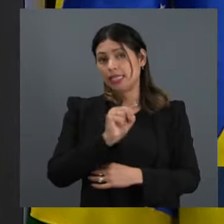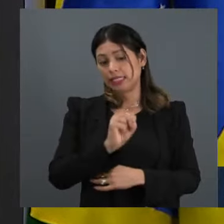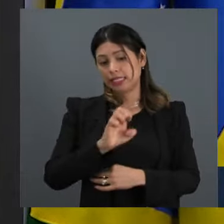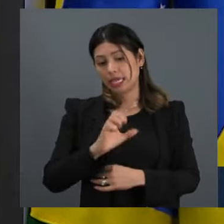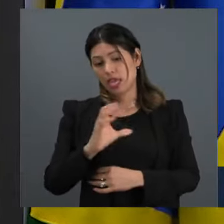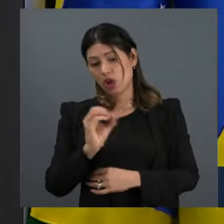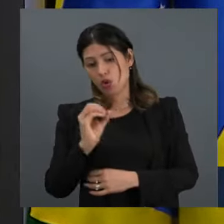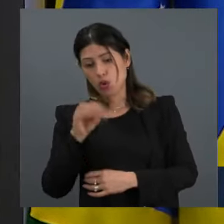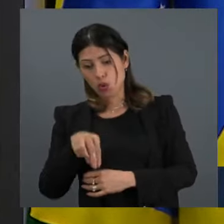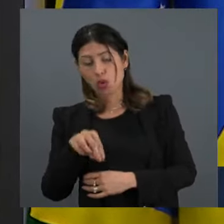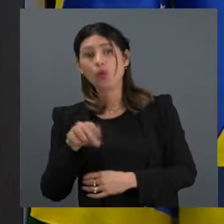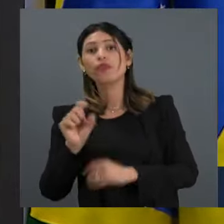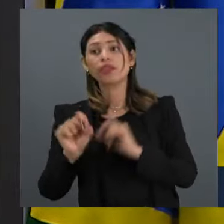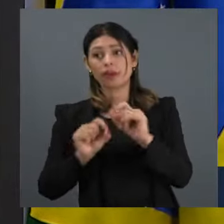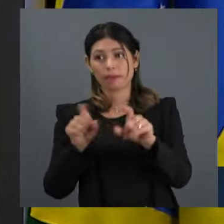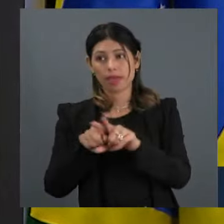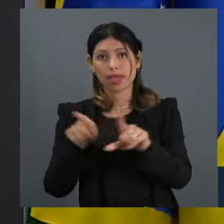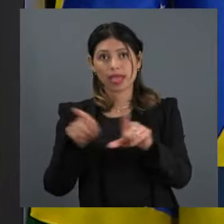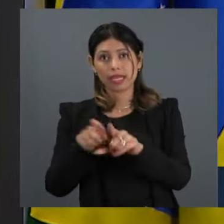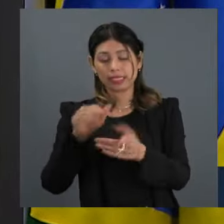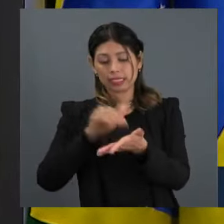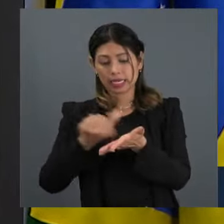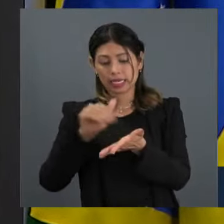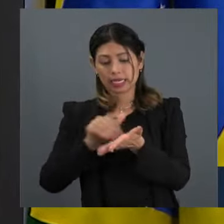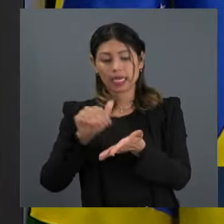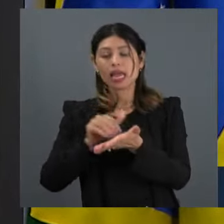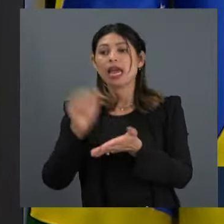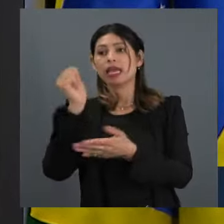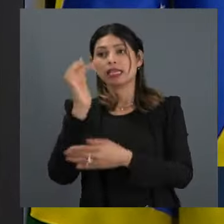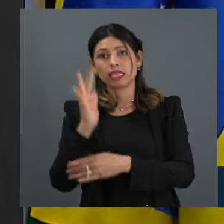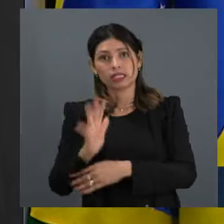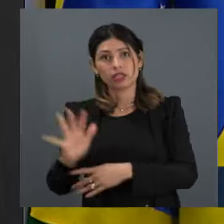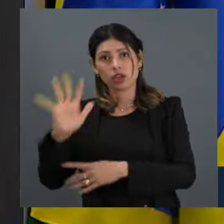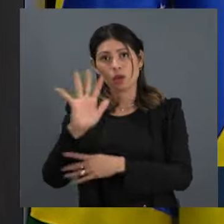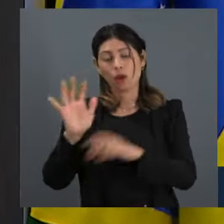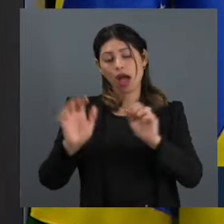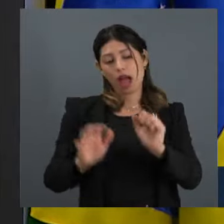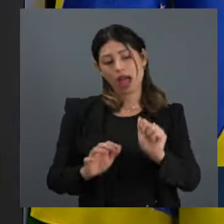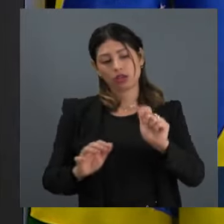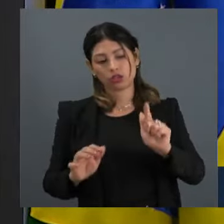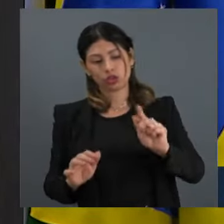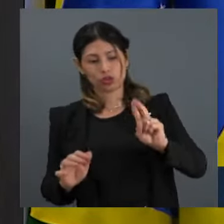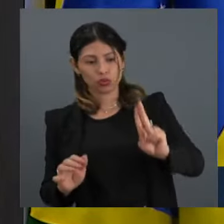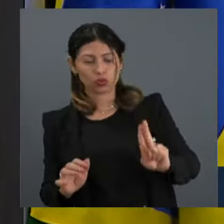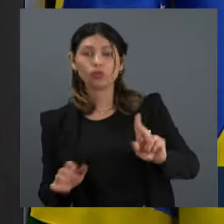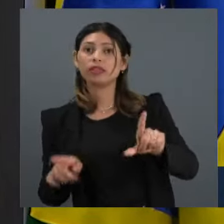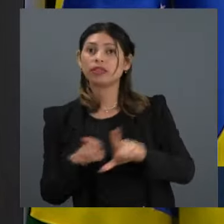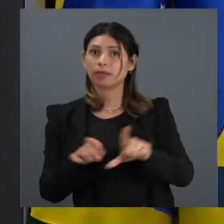assim como a Procuradoria Nacional da Defesa da Democracia no âmbito da AGU, atua